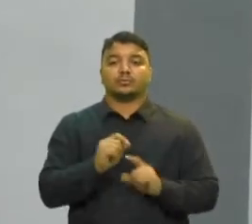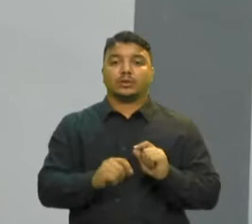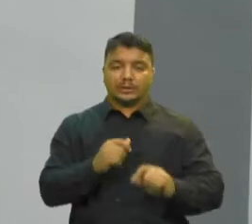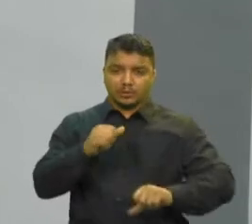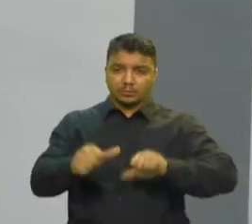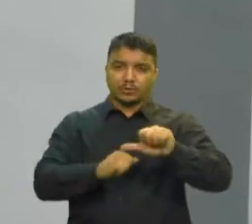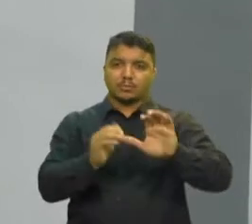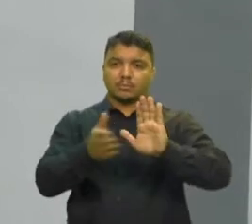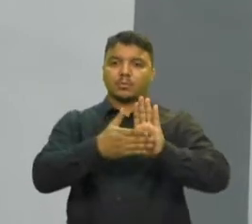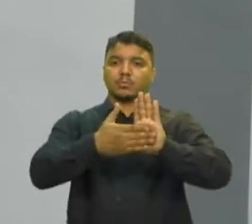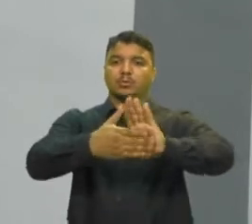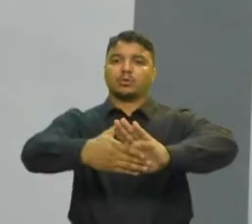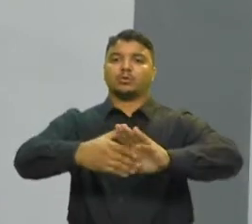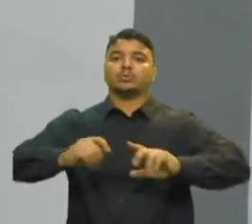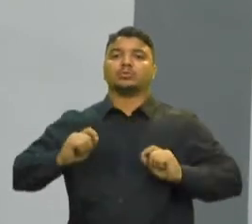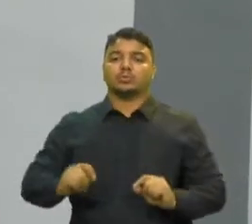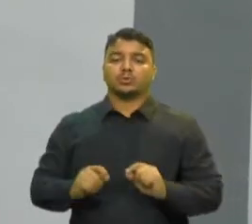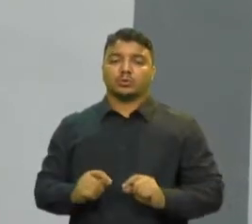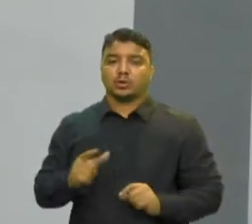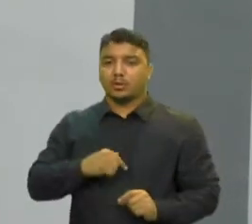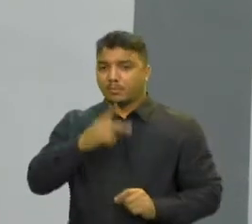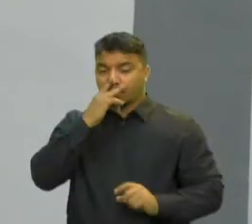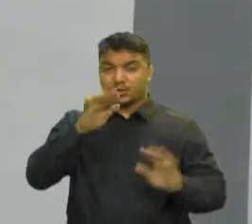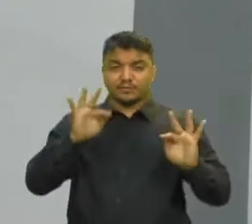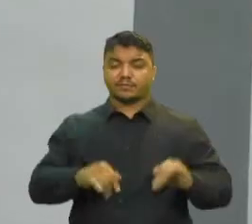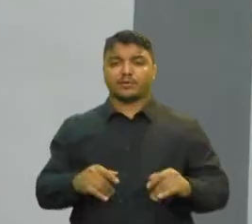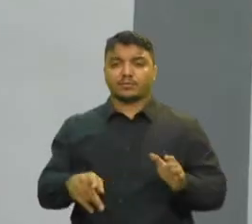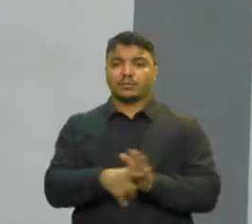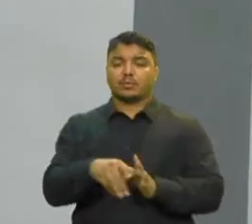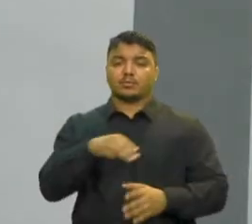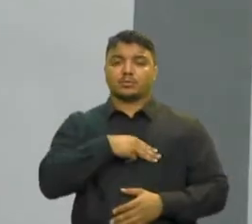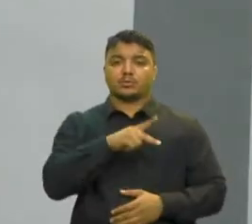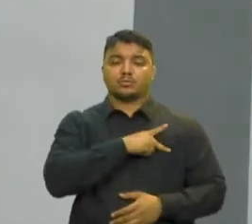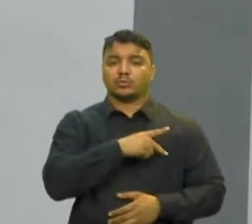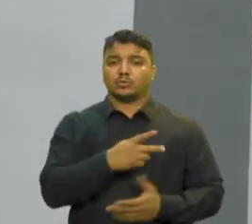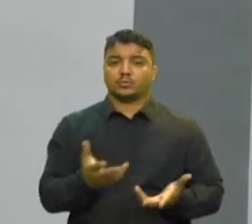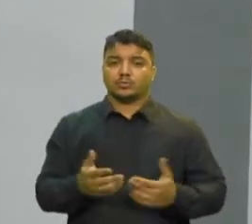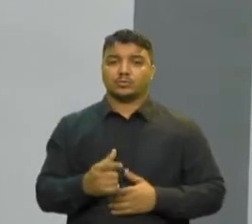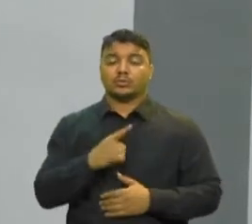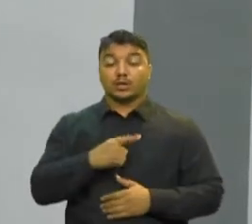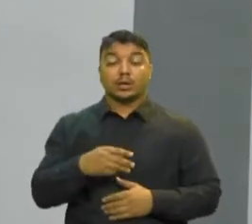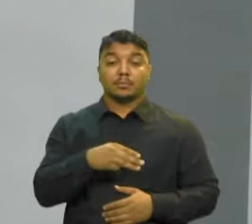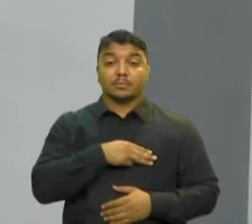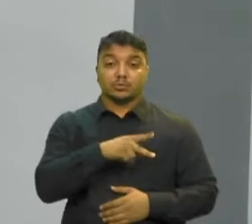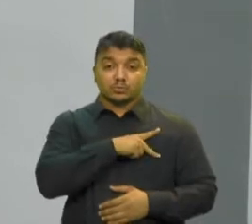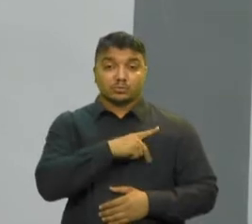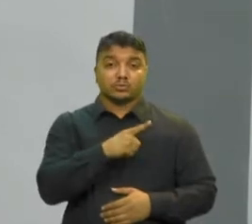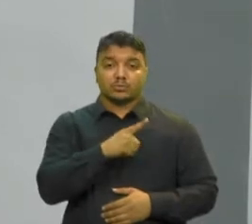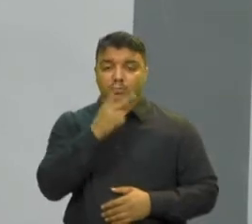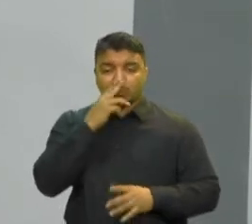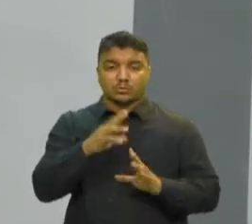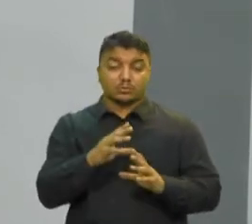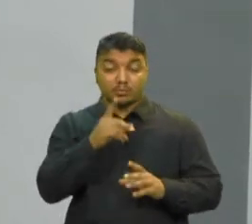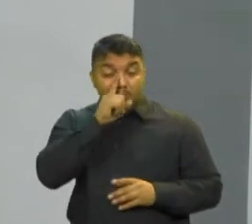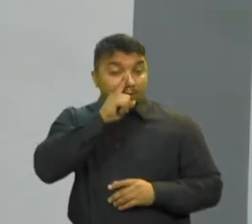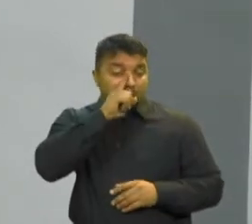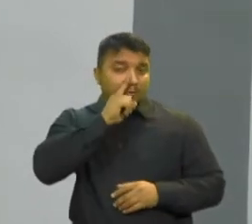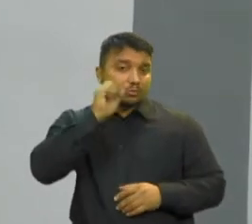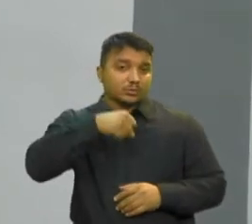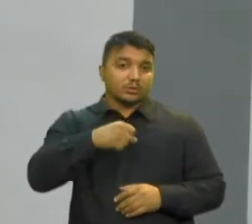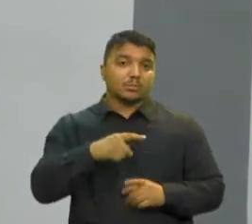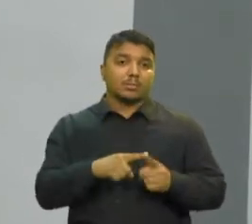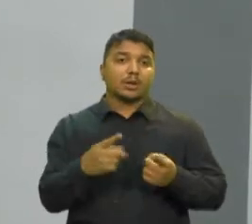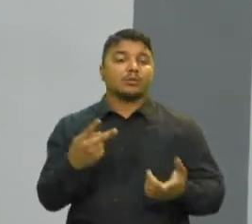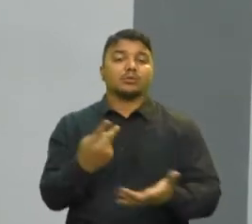proposta, ela mata o Ministério Público brasileiro O Ministério Público está sob perigo Mas quem vai pagar a